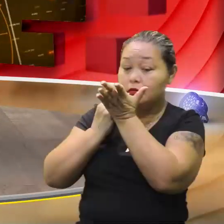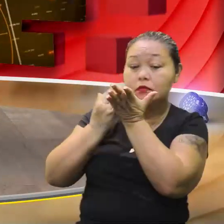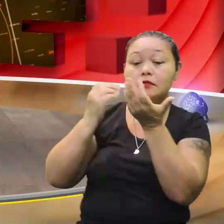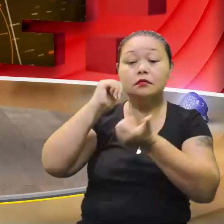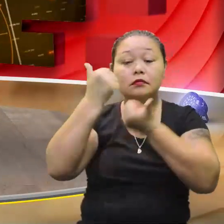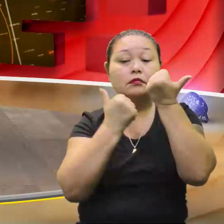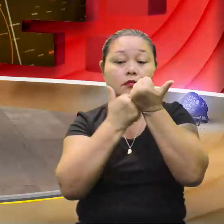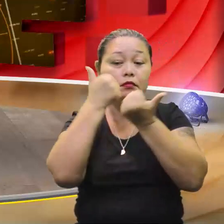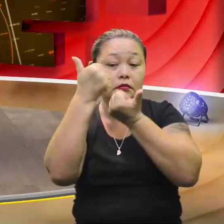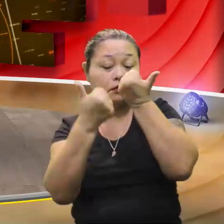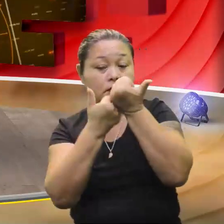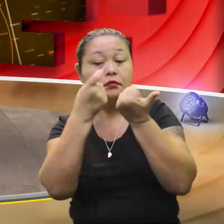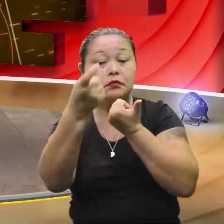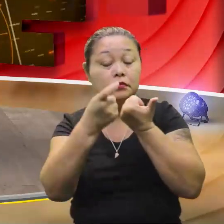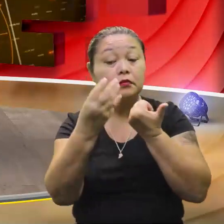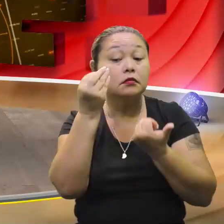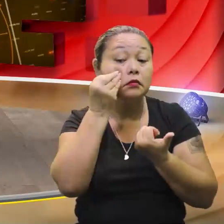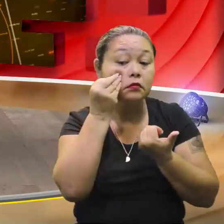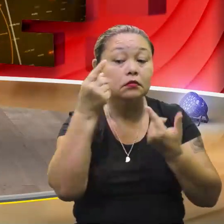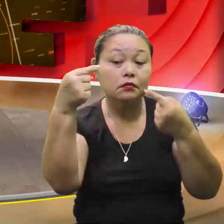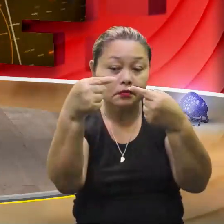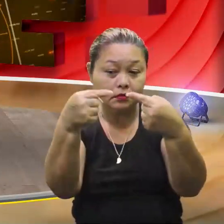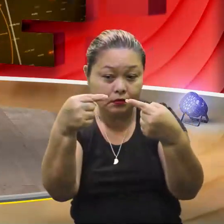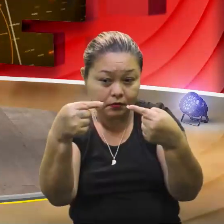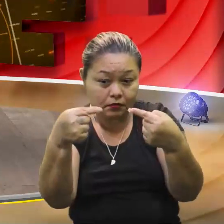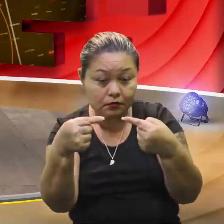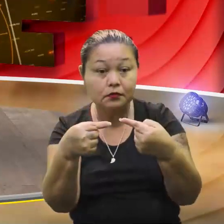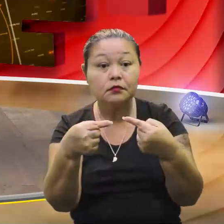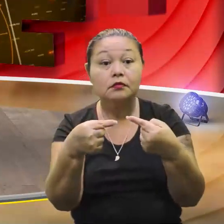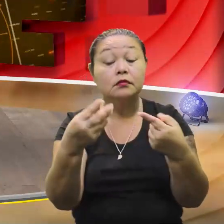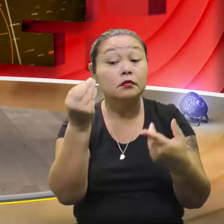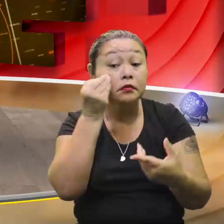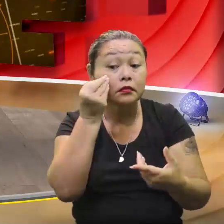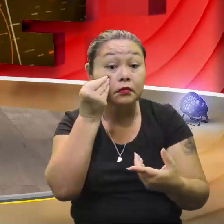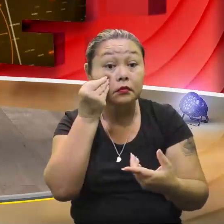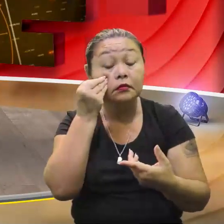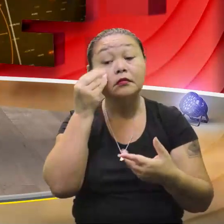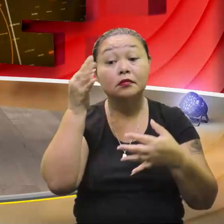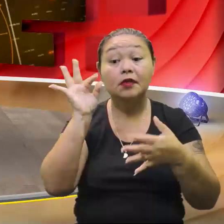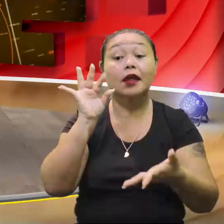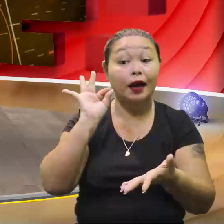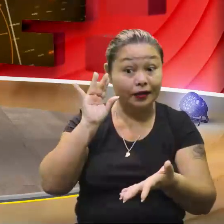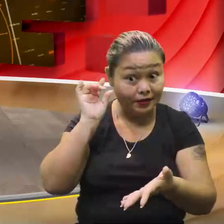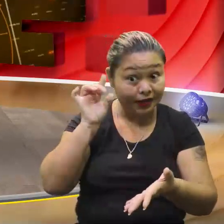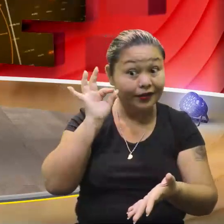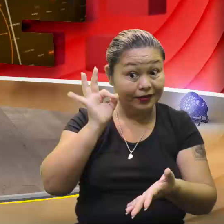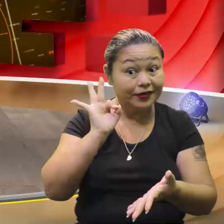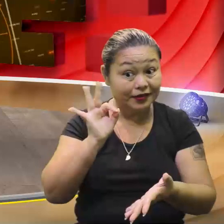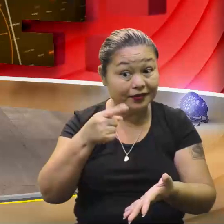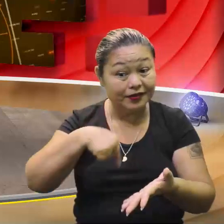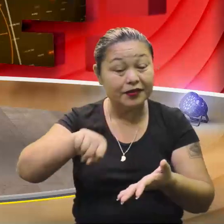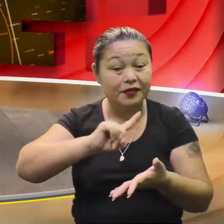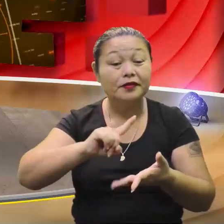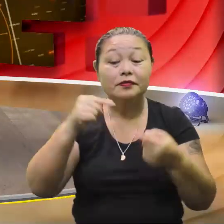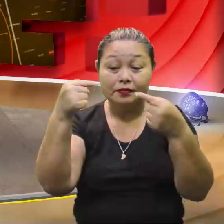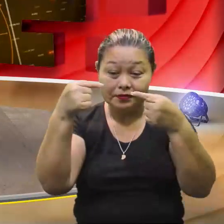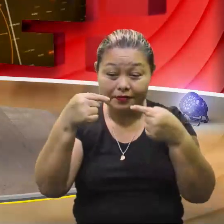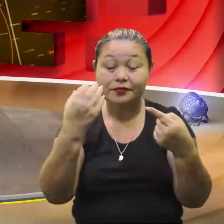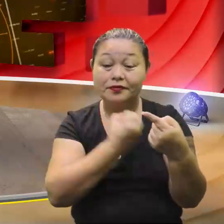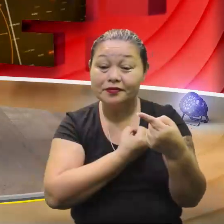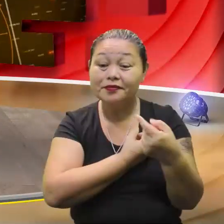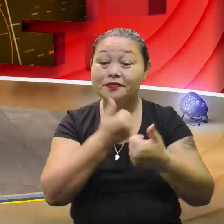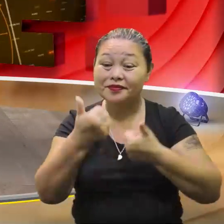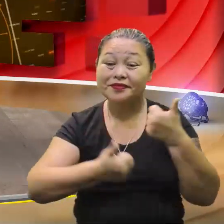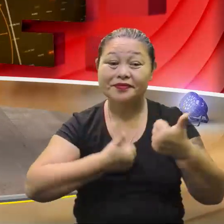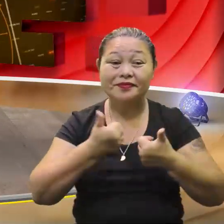substituem no valor de x e verificam se deu certo. Ou melhor, verificam que está certo, tá? Que a gente já encontrou o valor certinho.